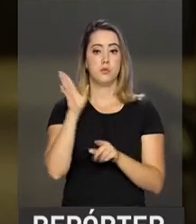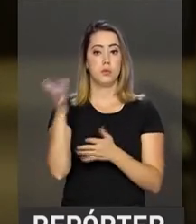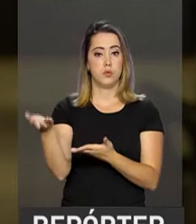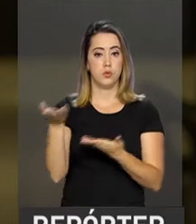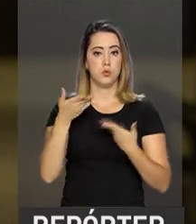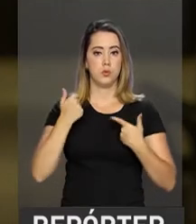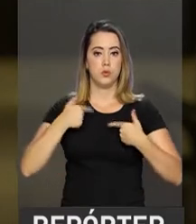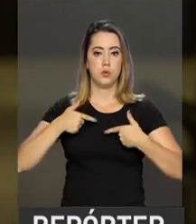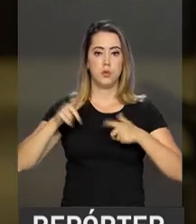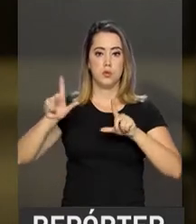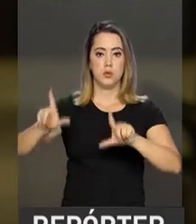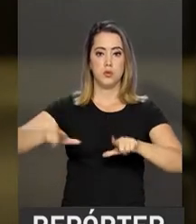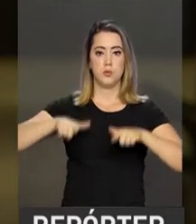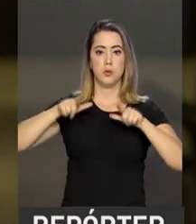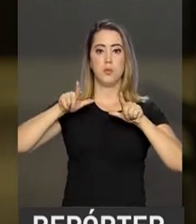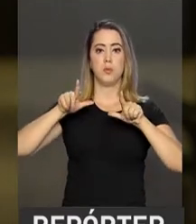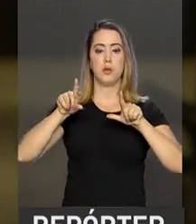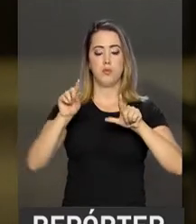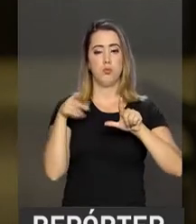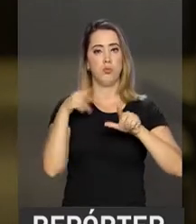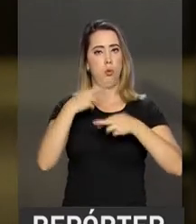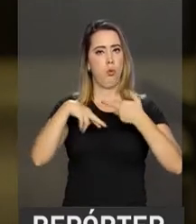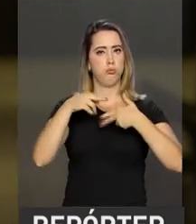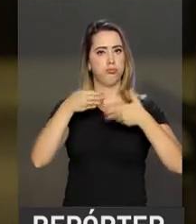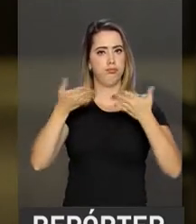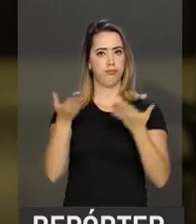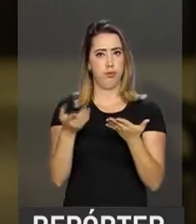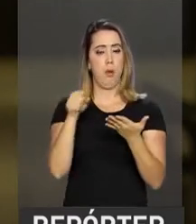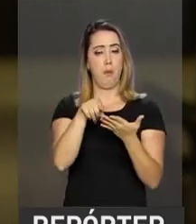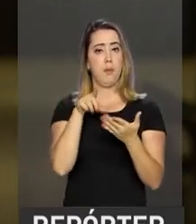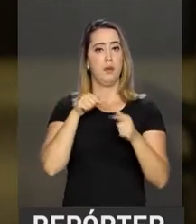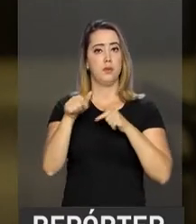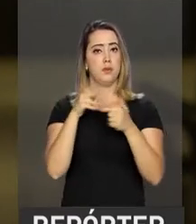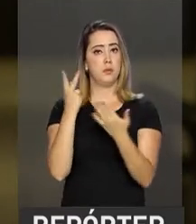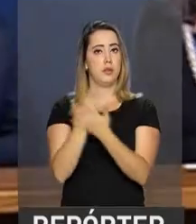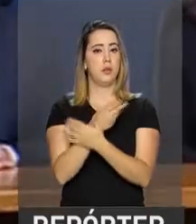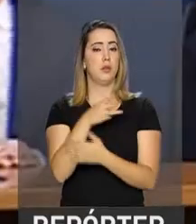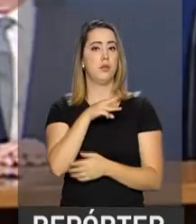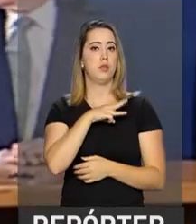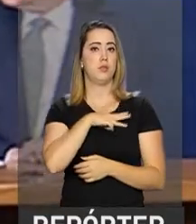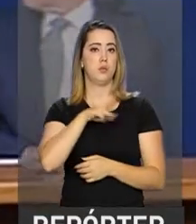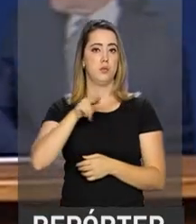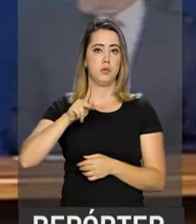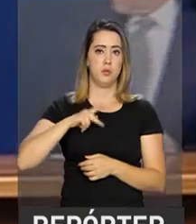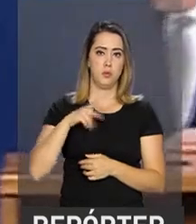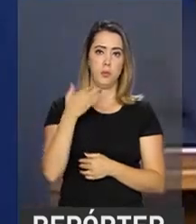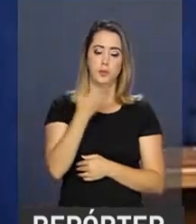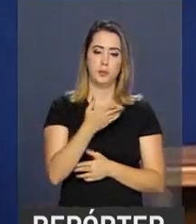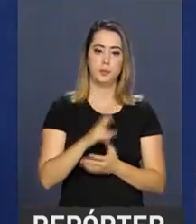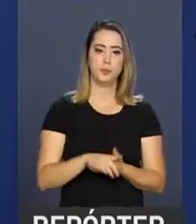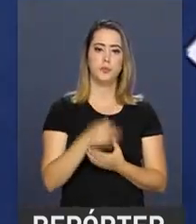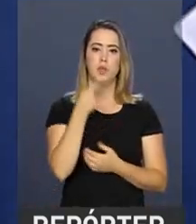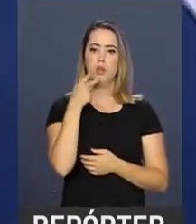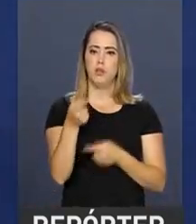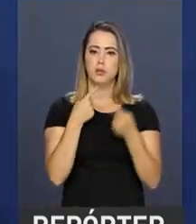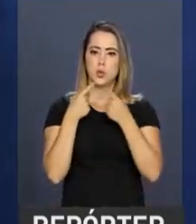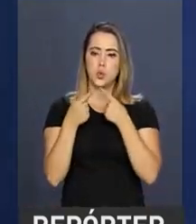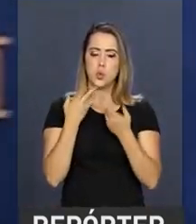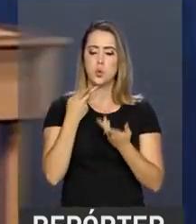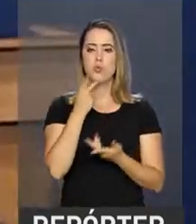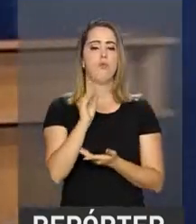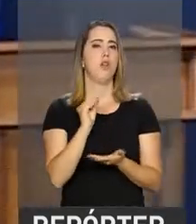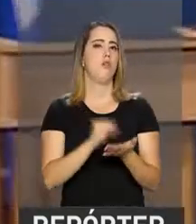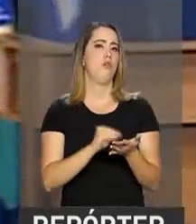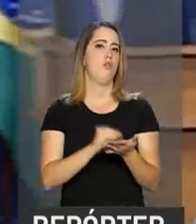recebeu prêmio de reconhecimento pelo trabalho desenvolvido no Ministério Público Federal. Em seu discurso de posse, disse que não tem